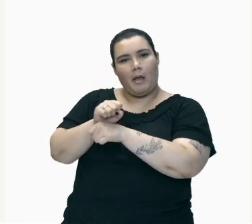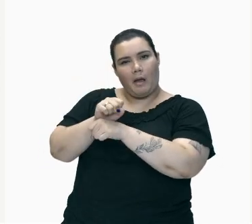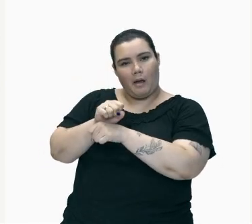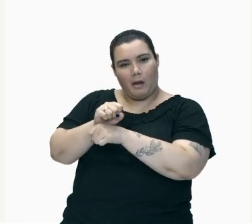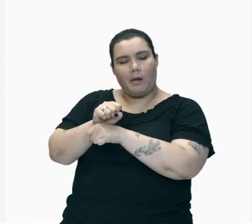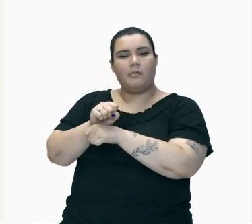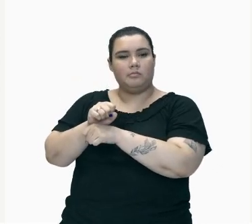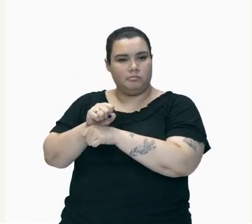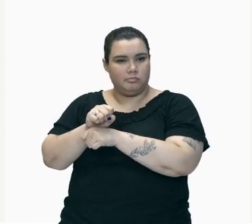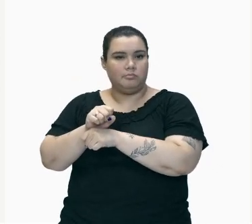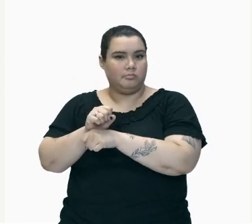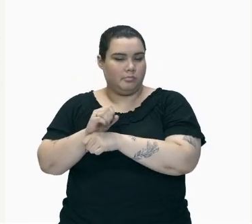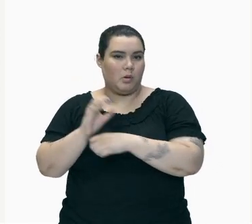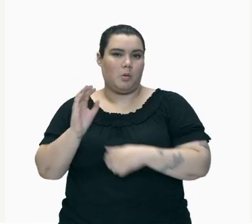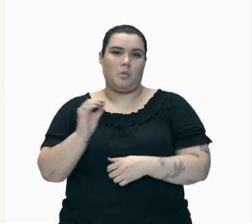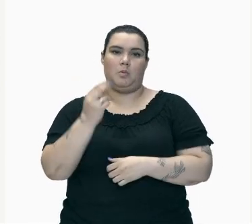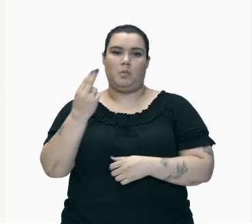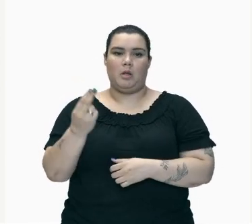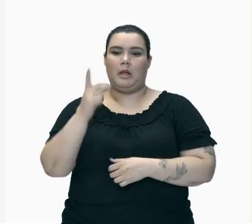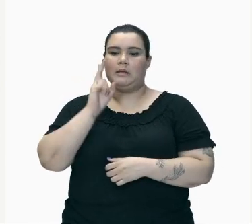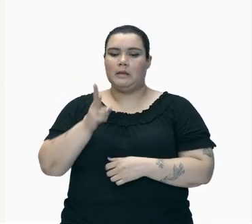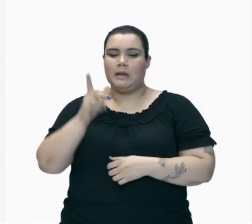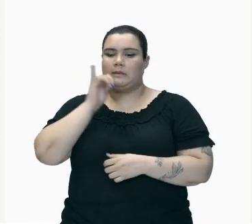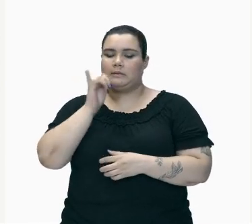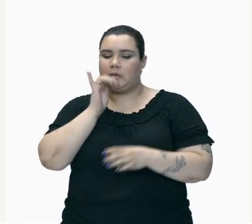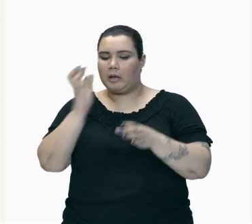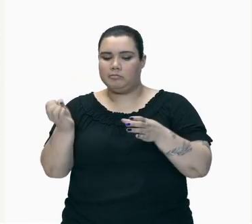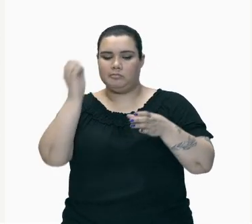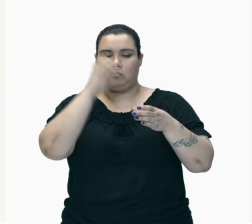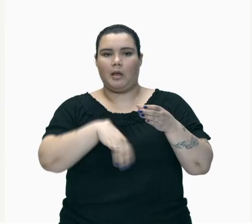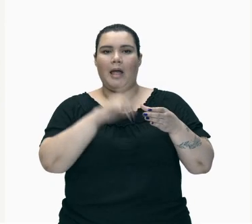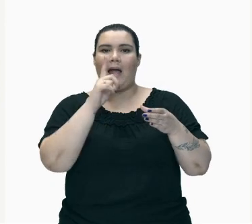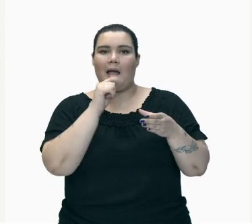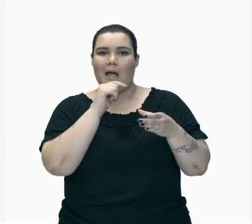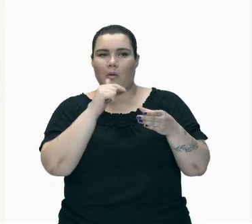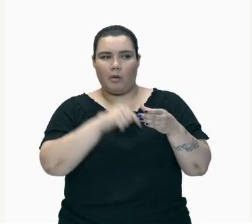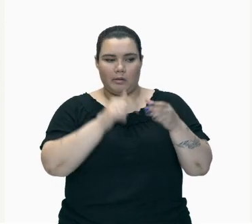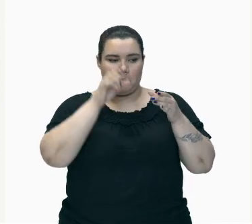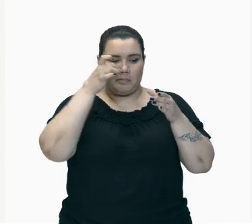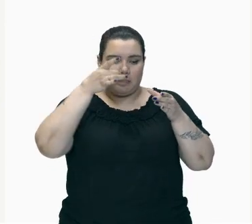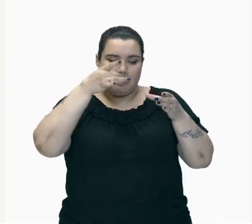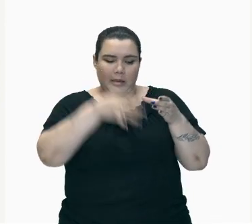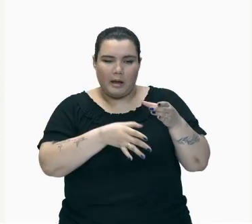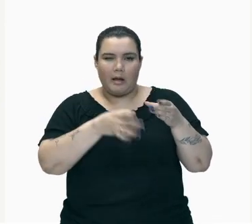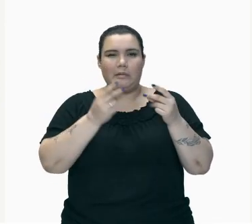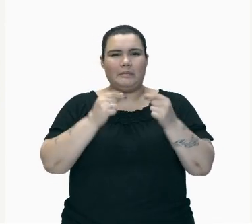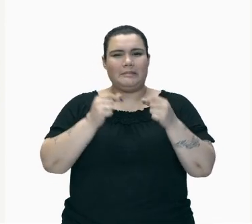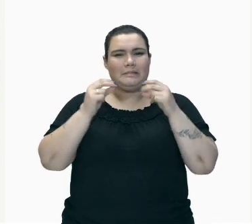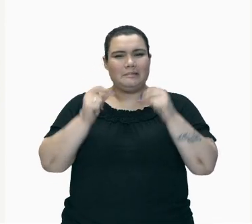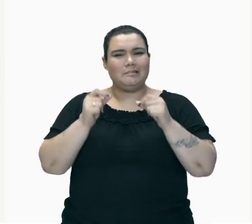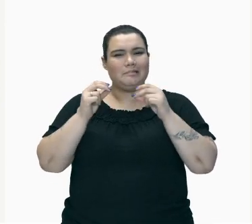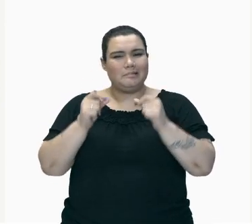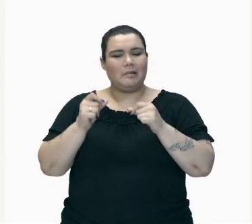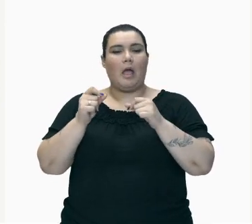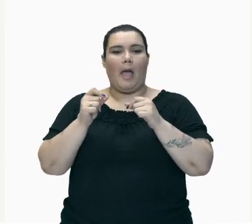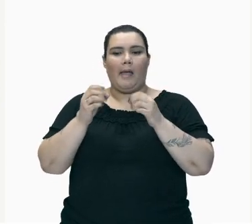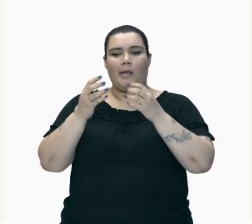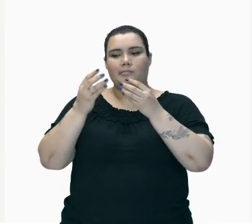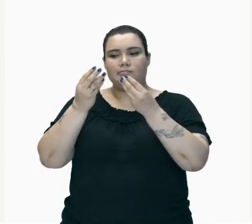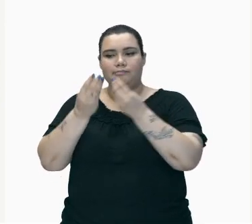ele Está em contato Direto Com a água E o que vai Acontecer É que ele Vai acabar Oxidando